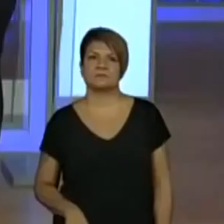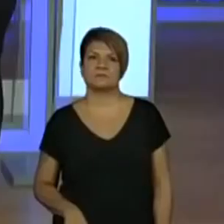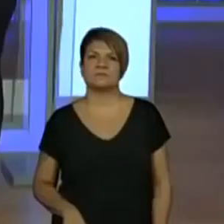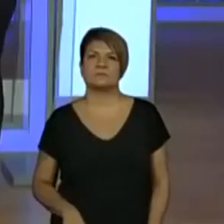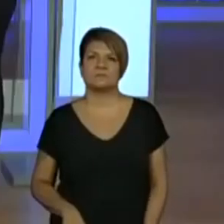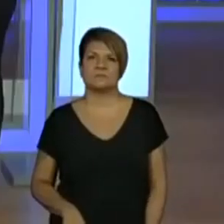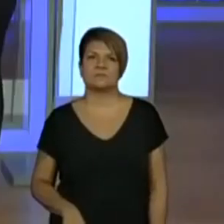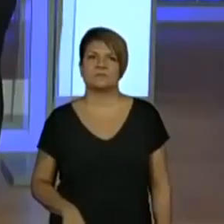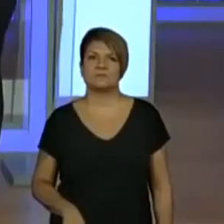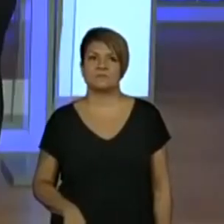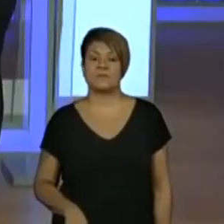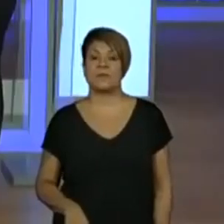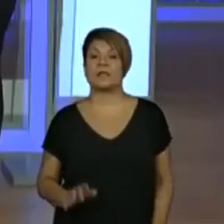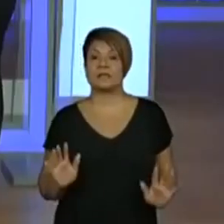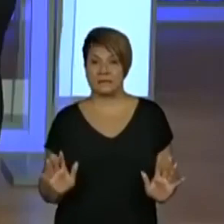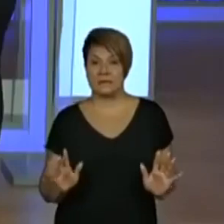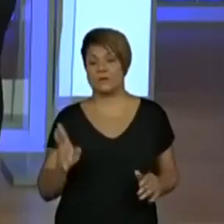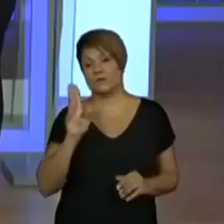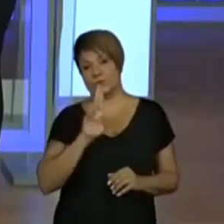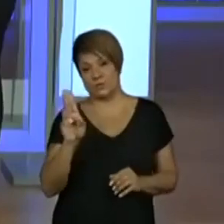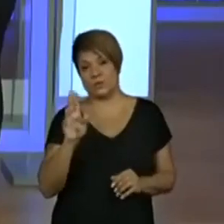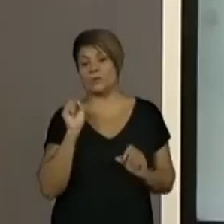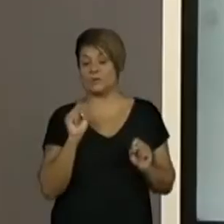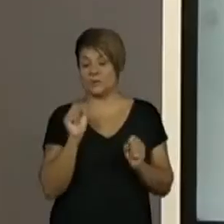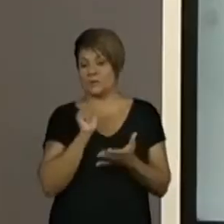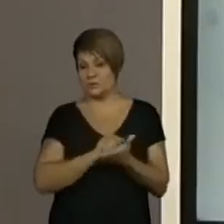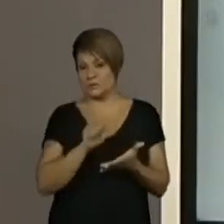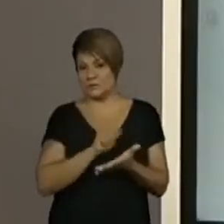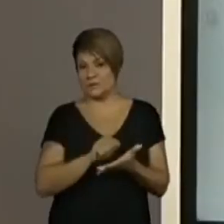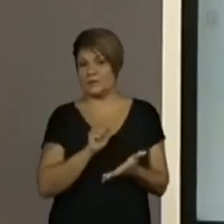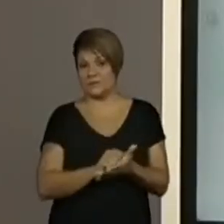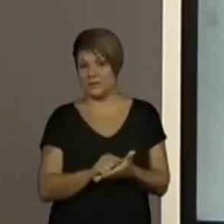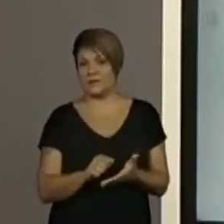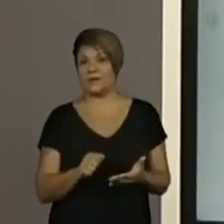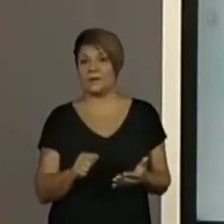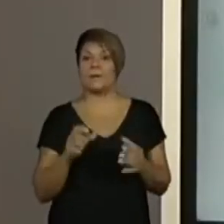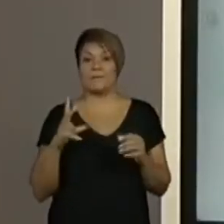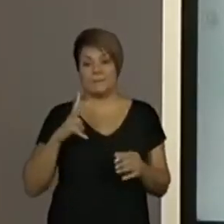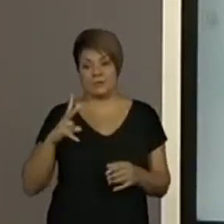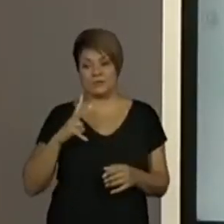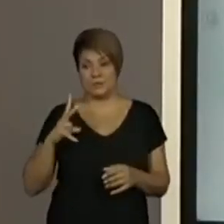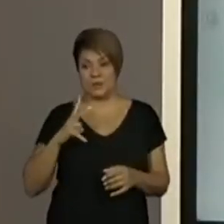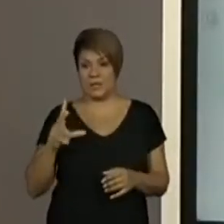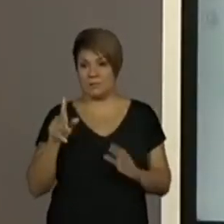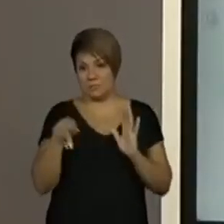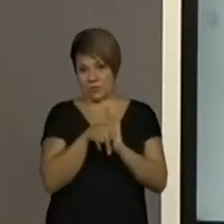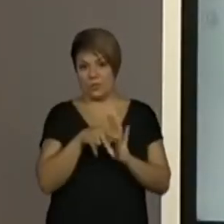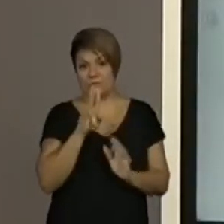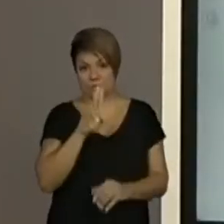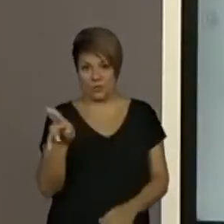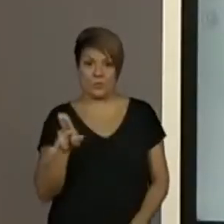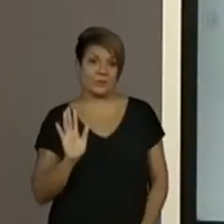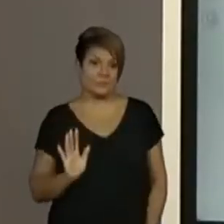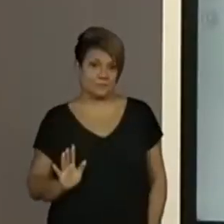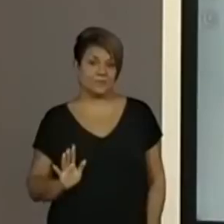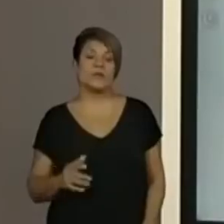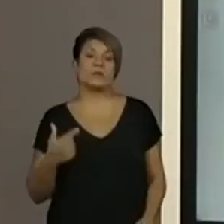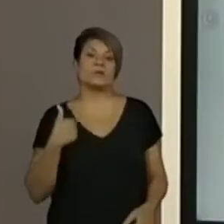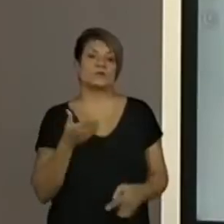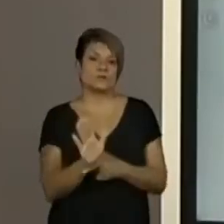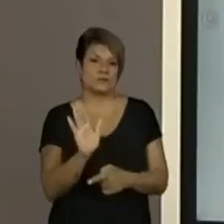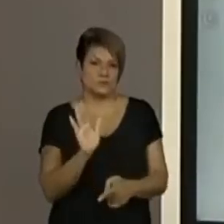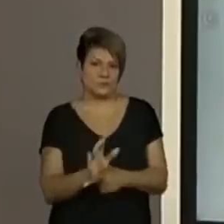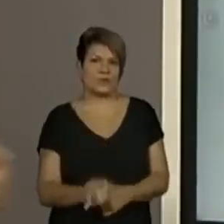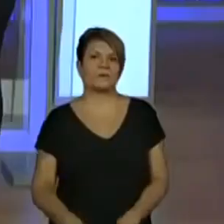Olha só. Como o nome pode ser escrito de uma maneira muito particular, só aquele nome ser daquele jeito, eu vou ajudar.